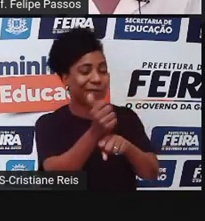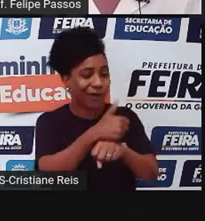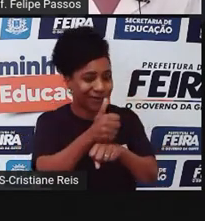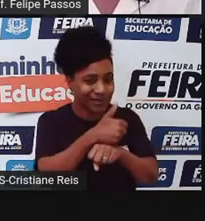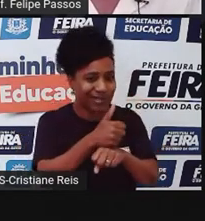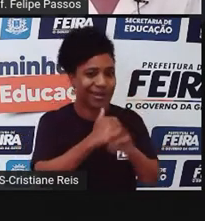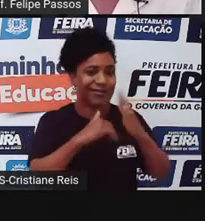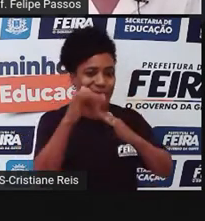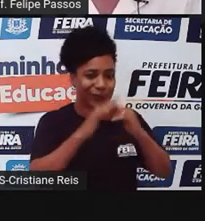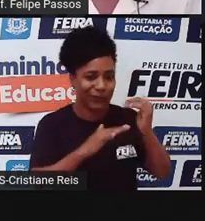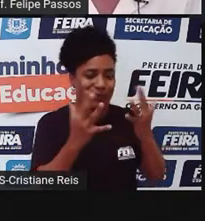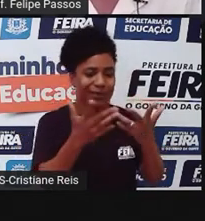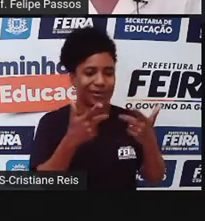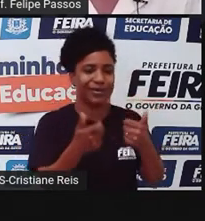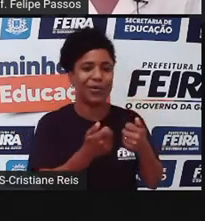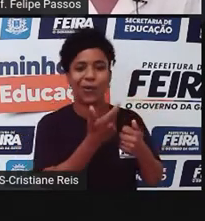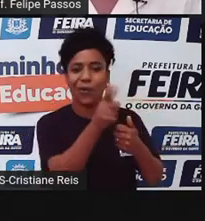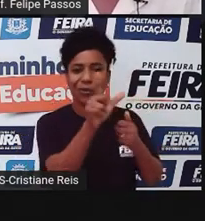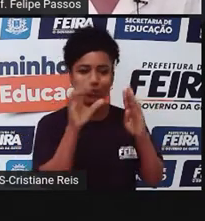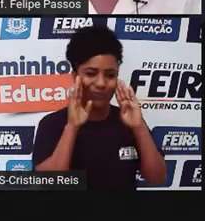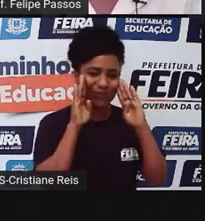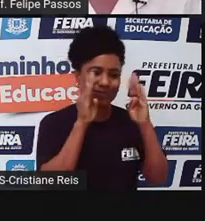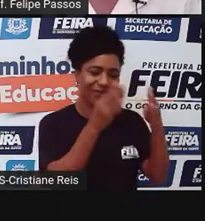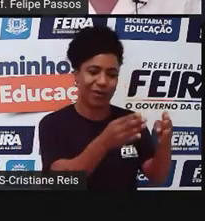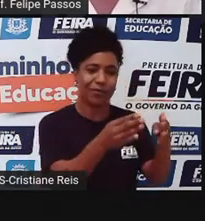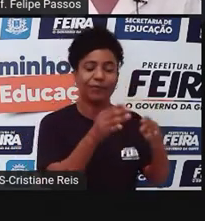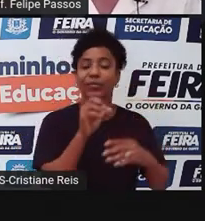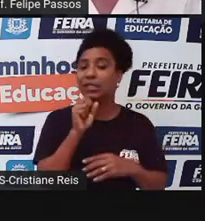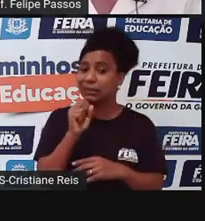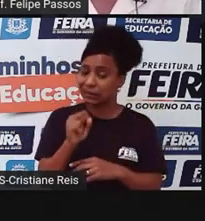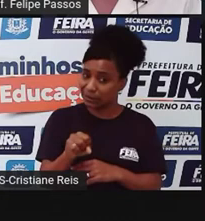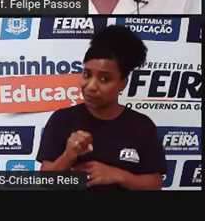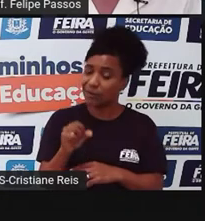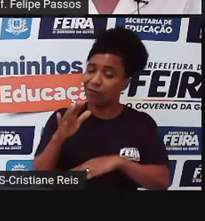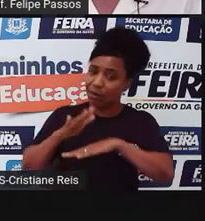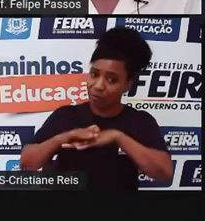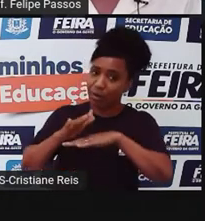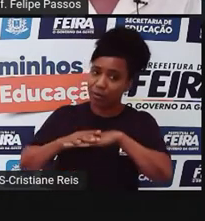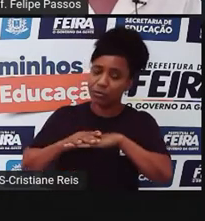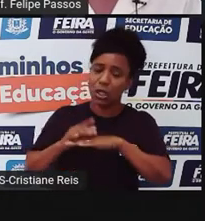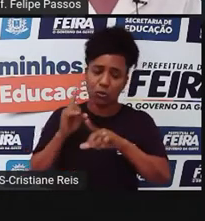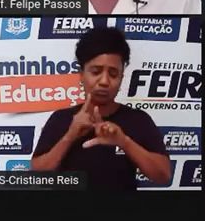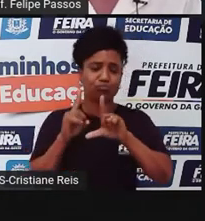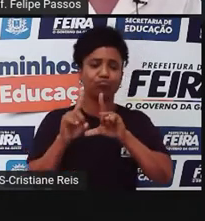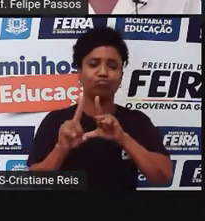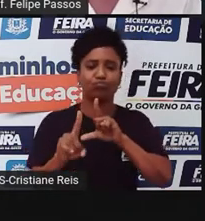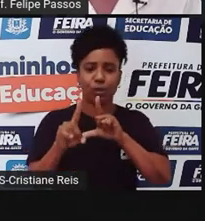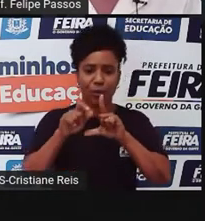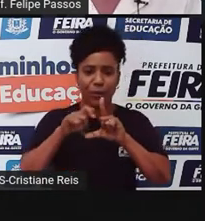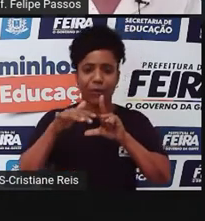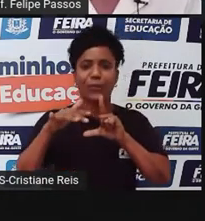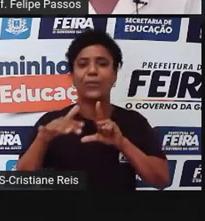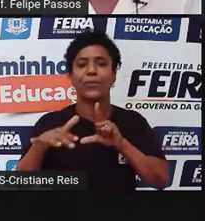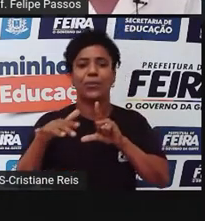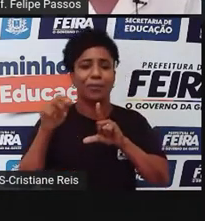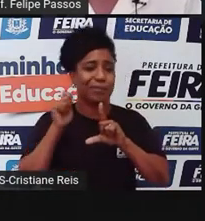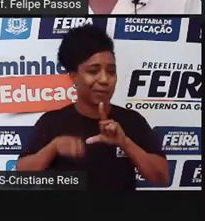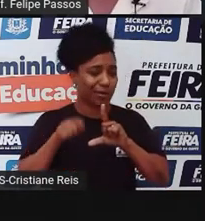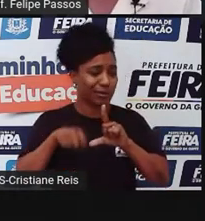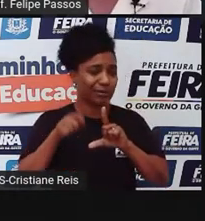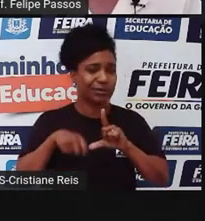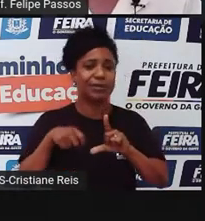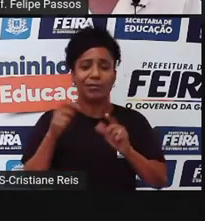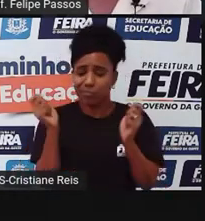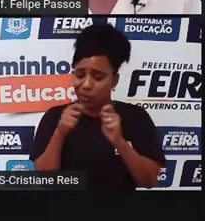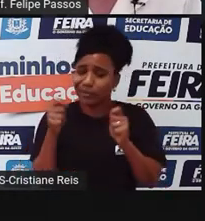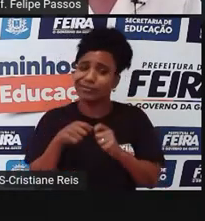você vê que realmente você leva jeito, você tem público já e você sabe falar muito bem de um assunto, beleza, vai ser